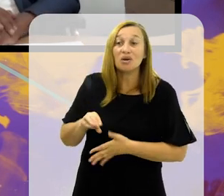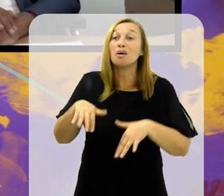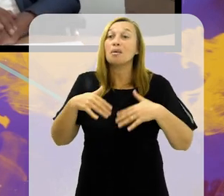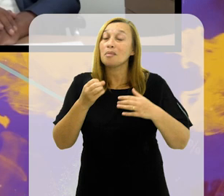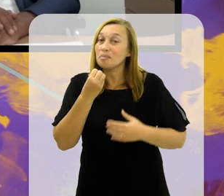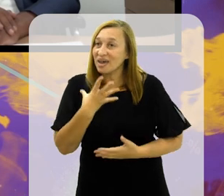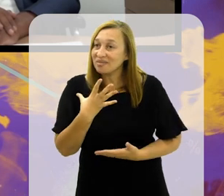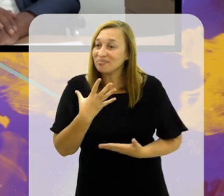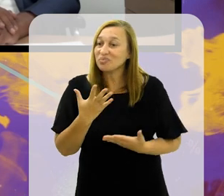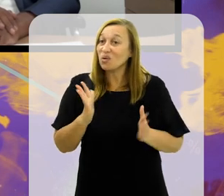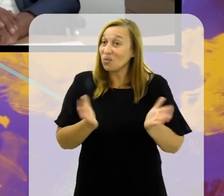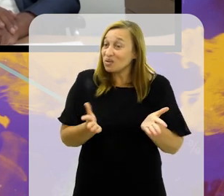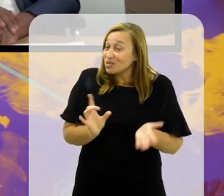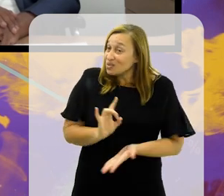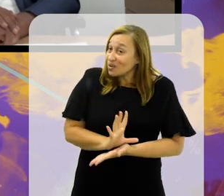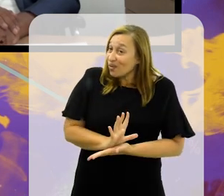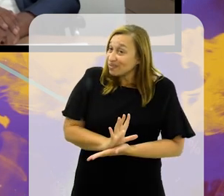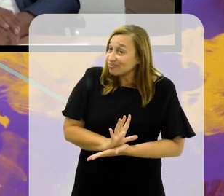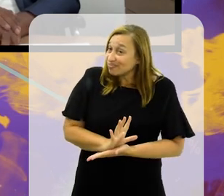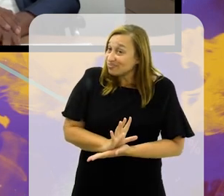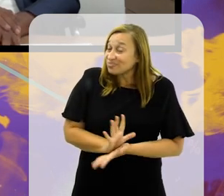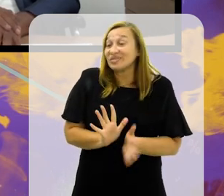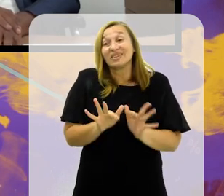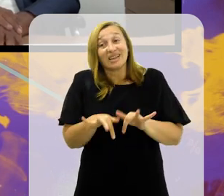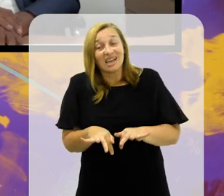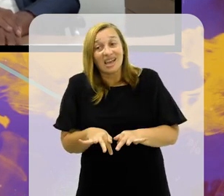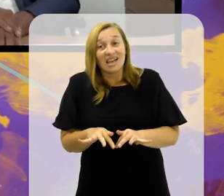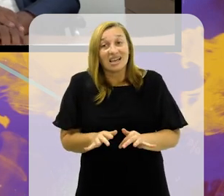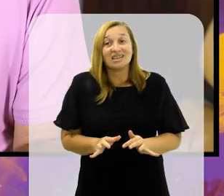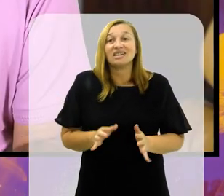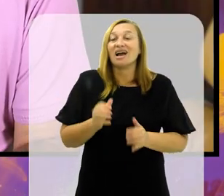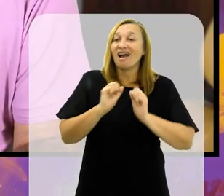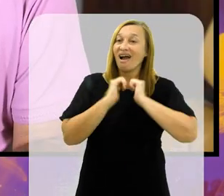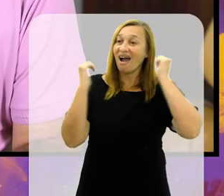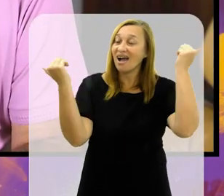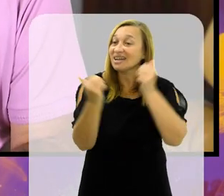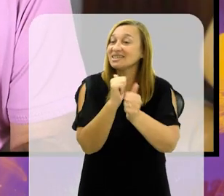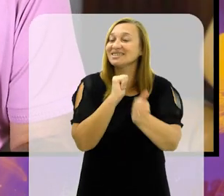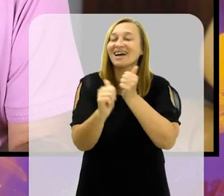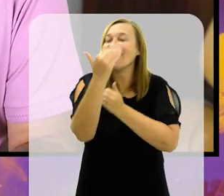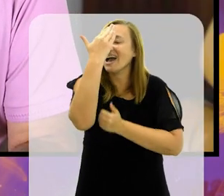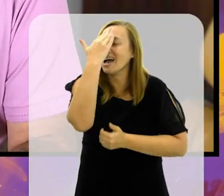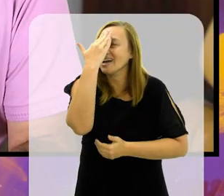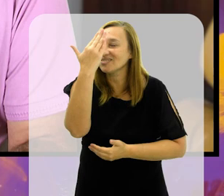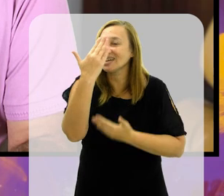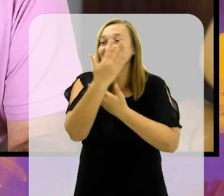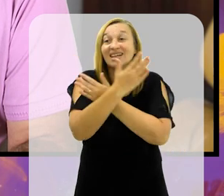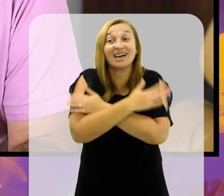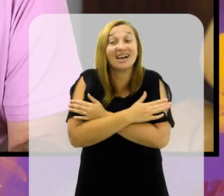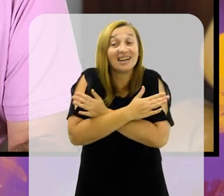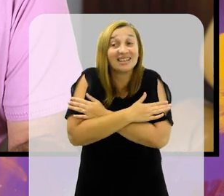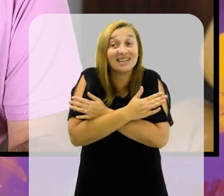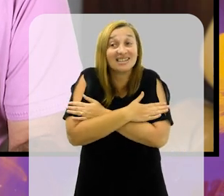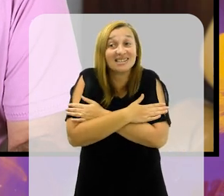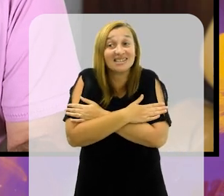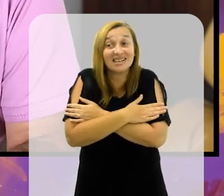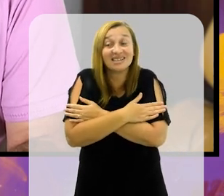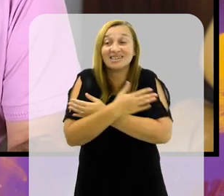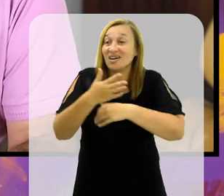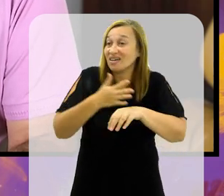iniciativa muito bacana, Renato. Bem, por hoje é só. A gente termina aqui o Arena Esportiva